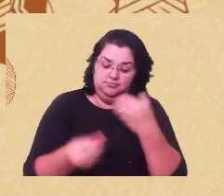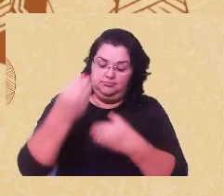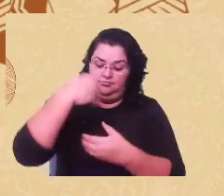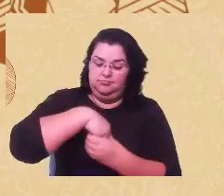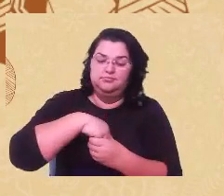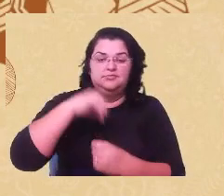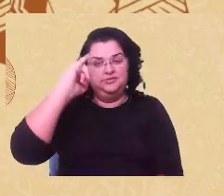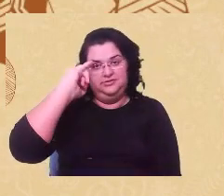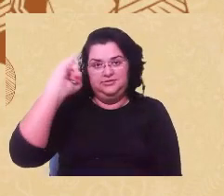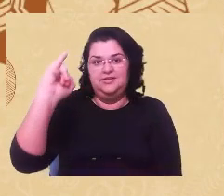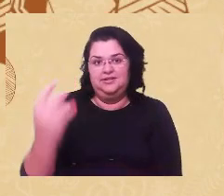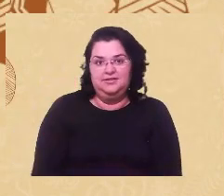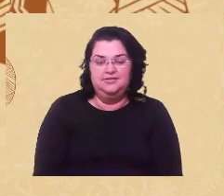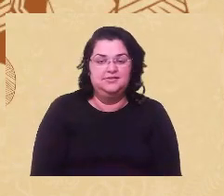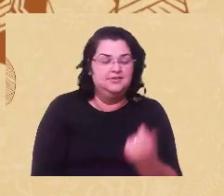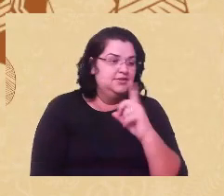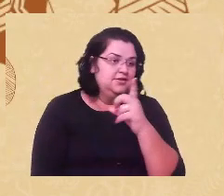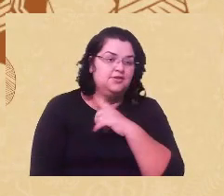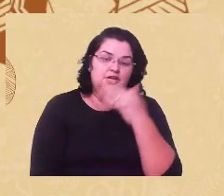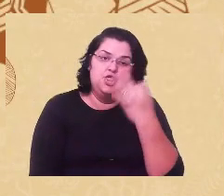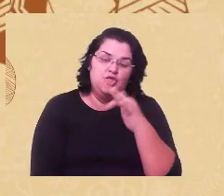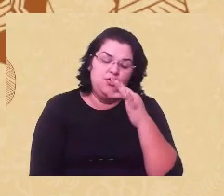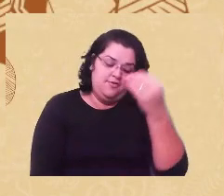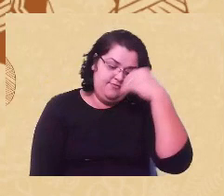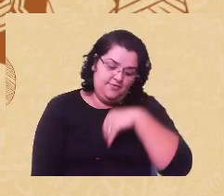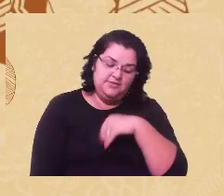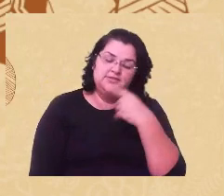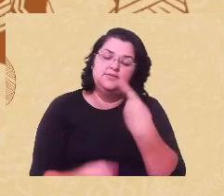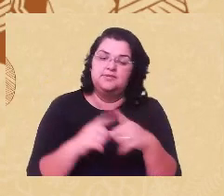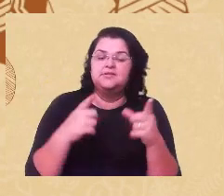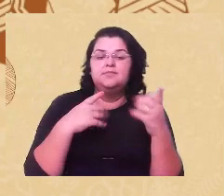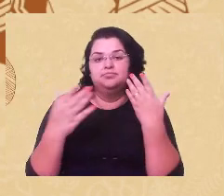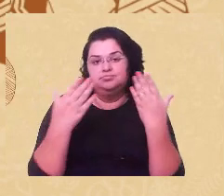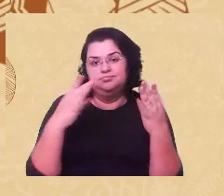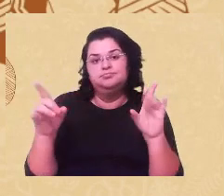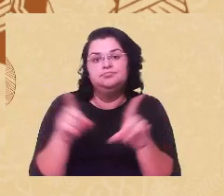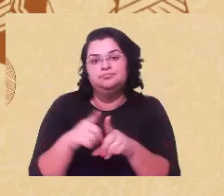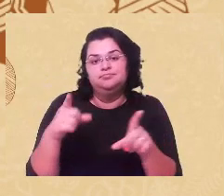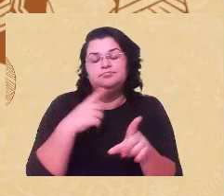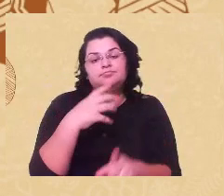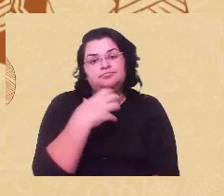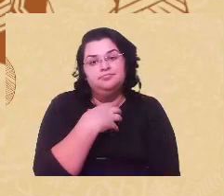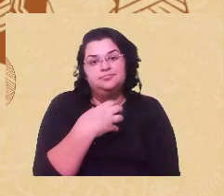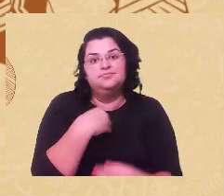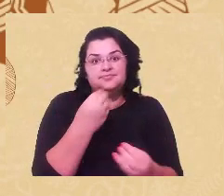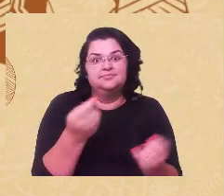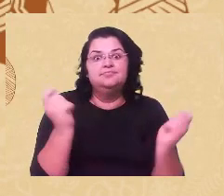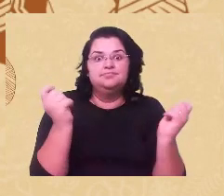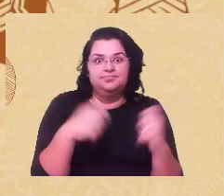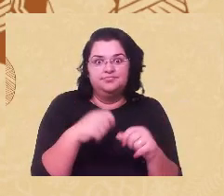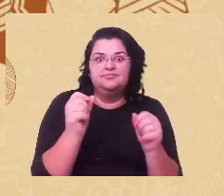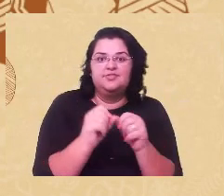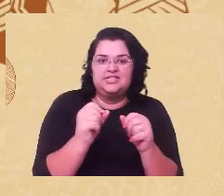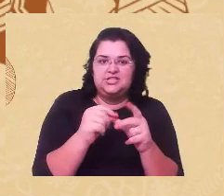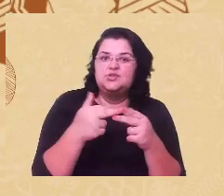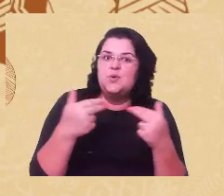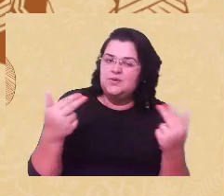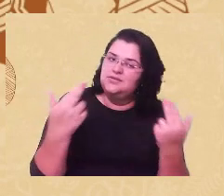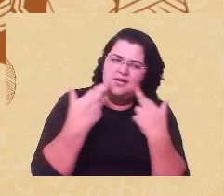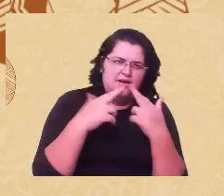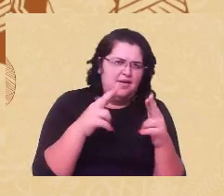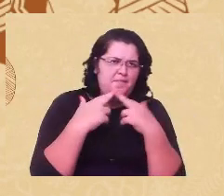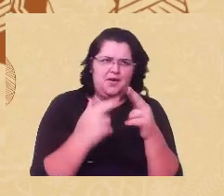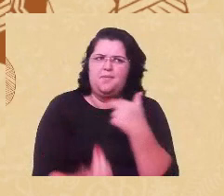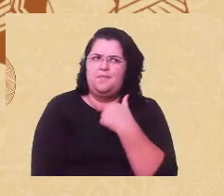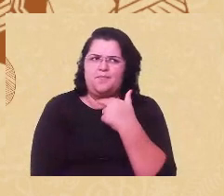né, assim, não só da dor física mas da dor psíquica, nós temos que dar conta, nós temos que fazer acontecer, nós não podemos reclamar, né, assim, a gente